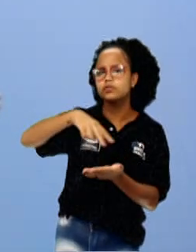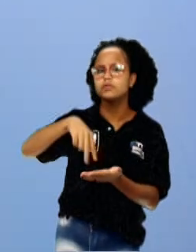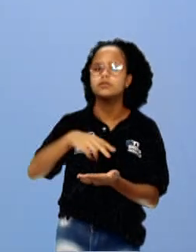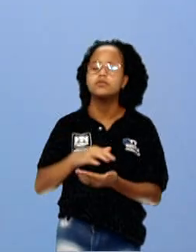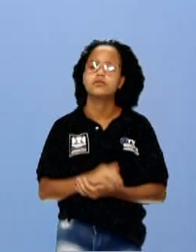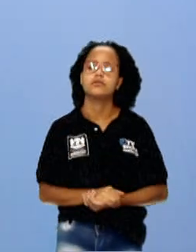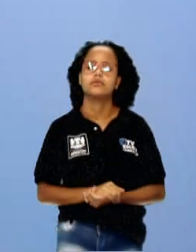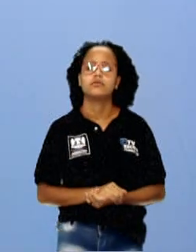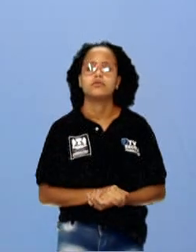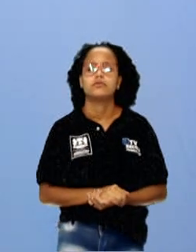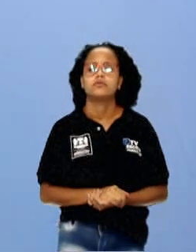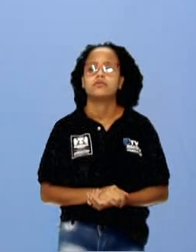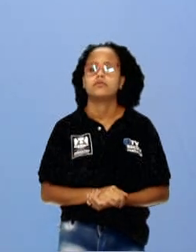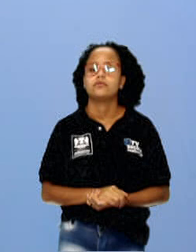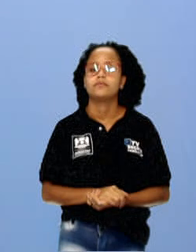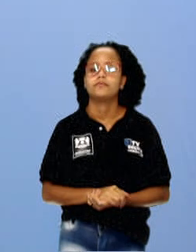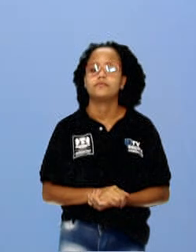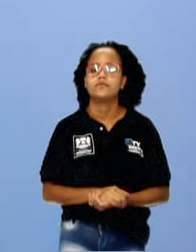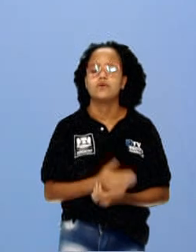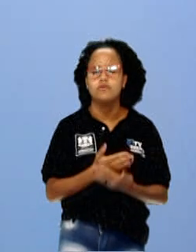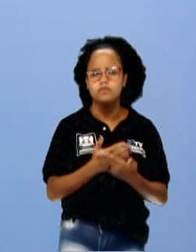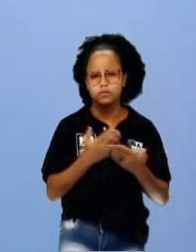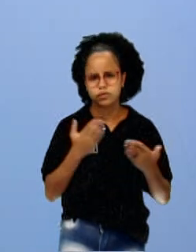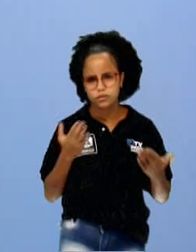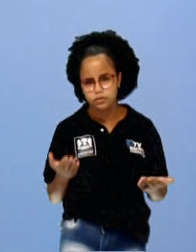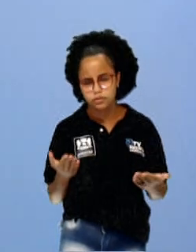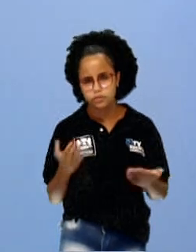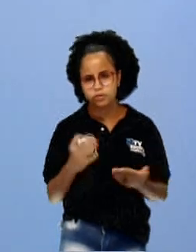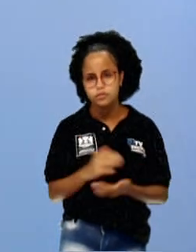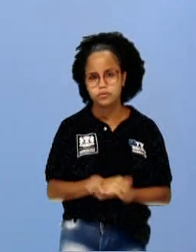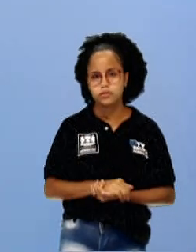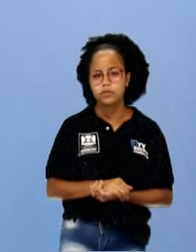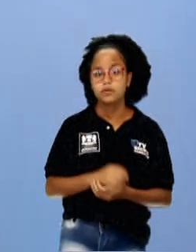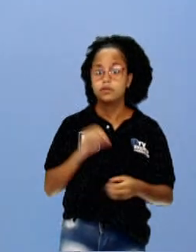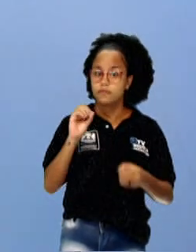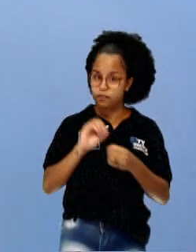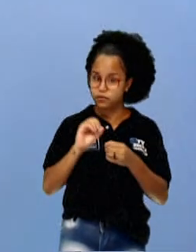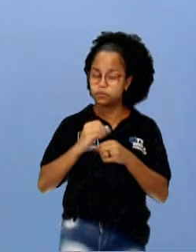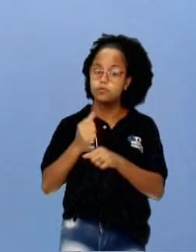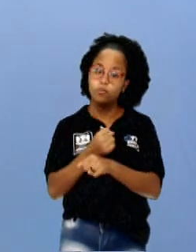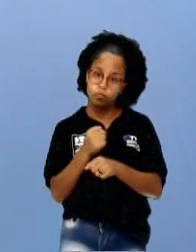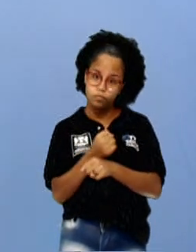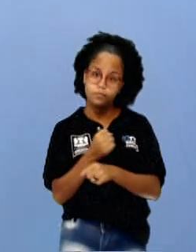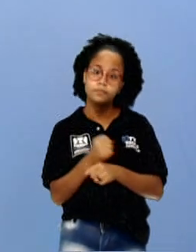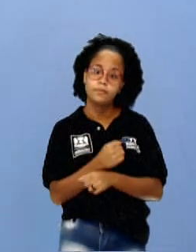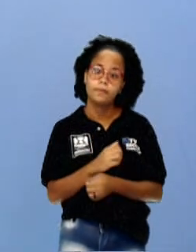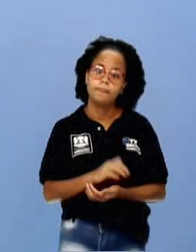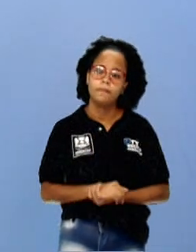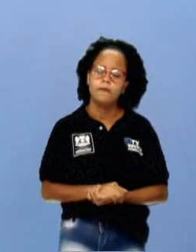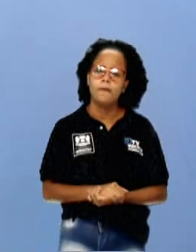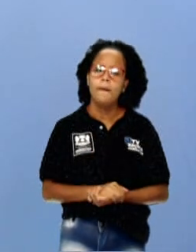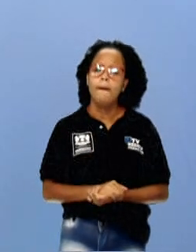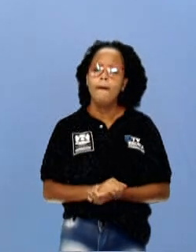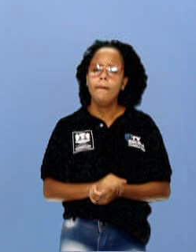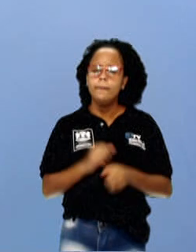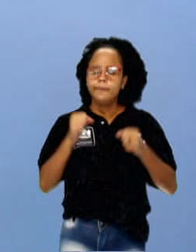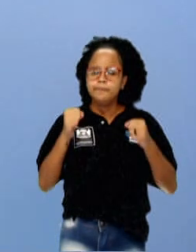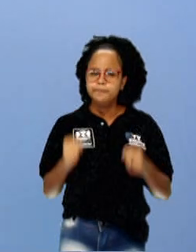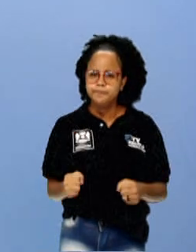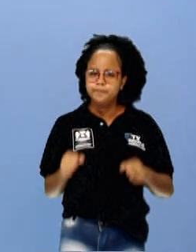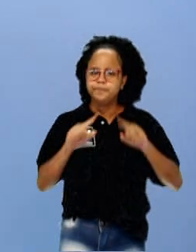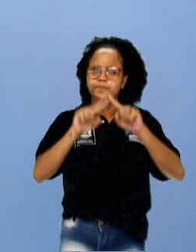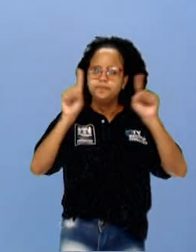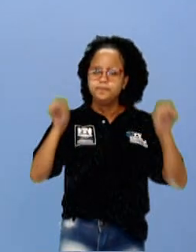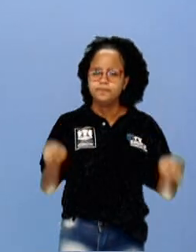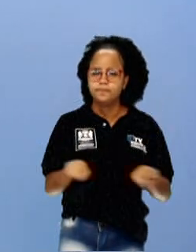balharina de folha, folhas. Vocês é que vão criar a obra de vocês. Então vocês podem fazer ou num suporte que seja o